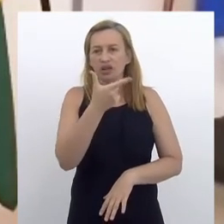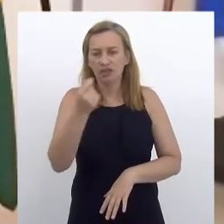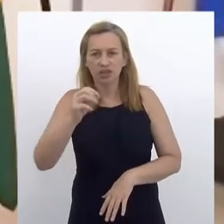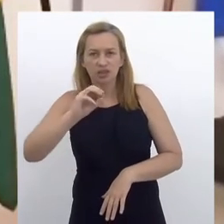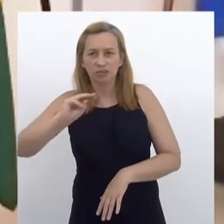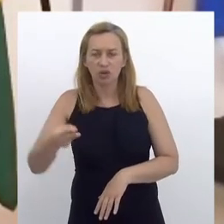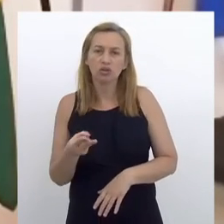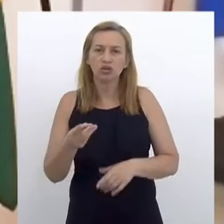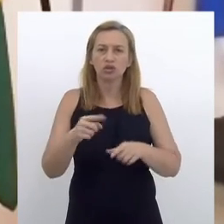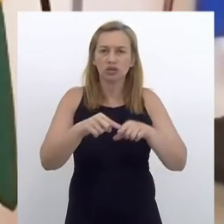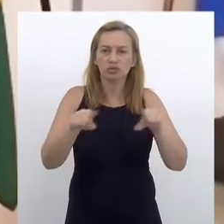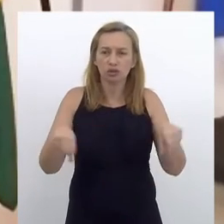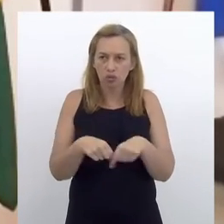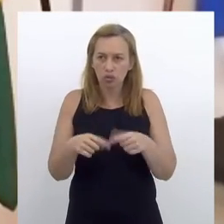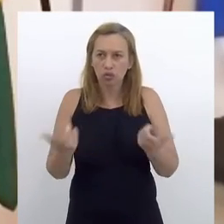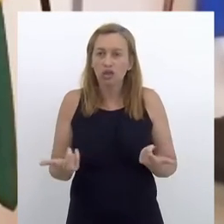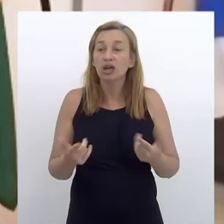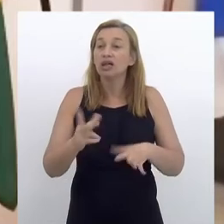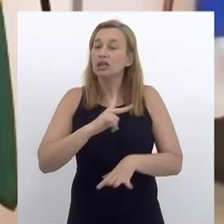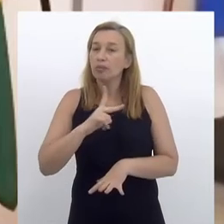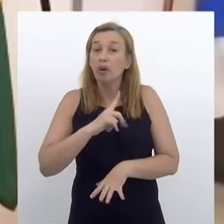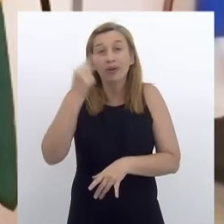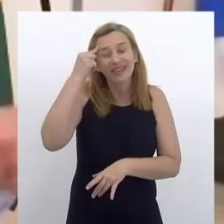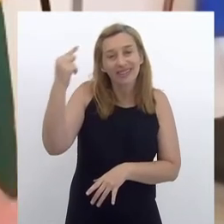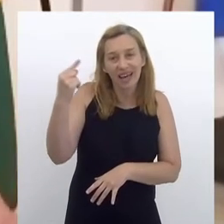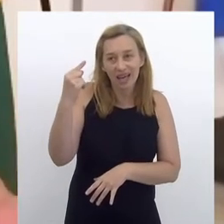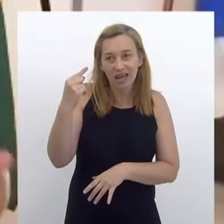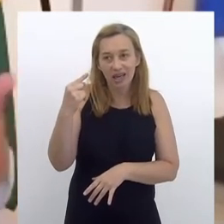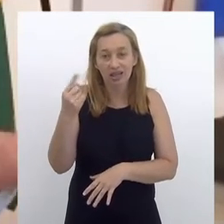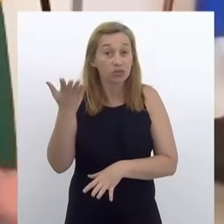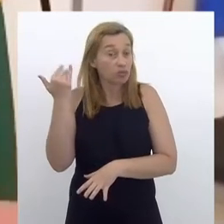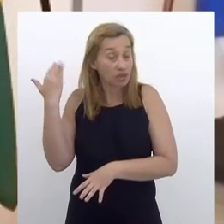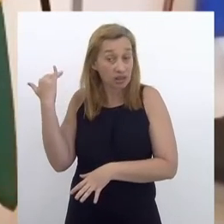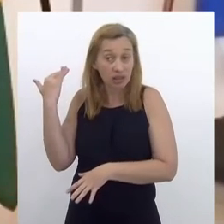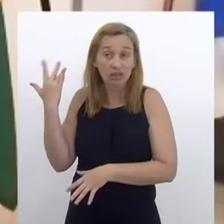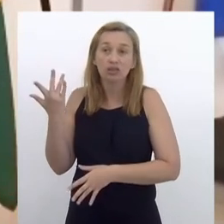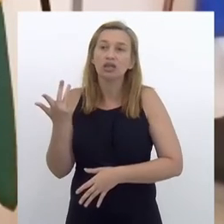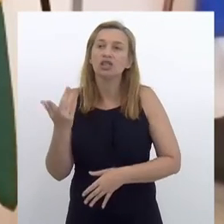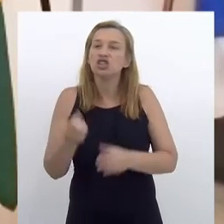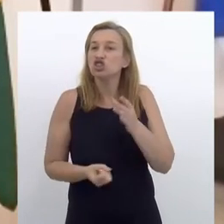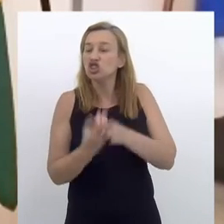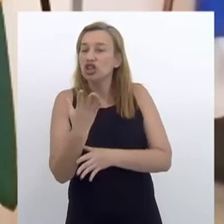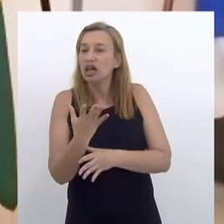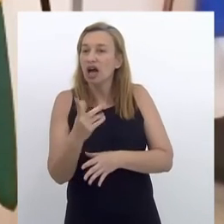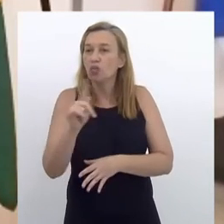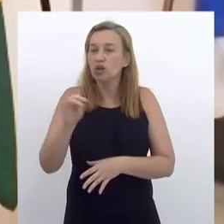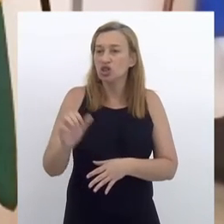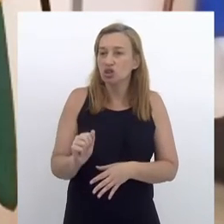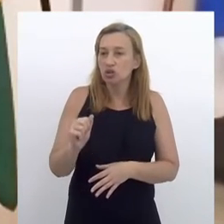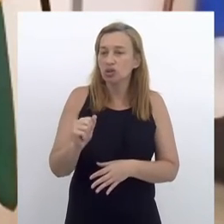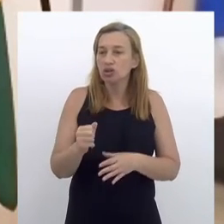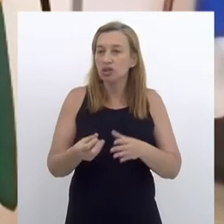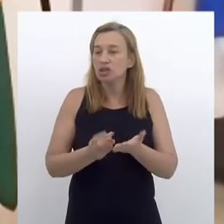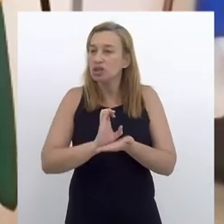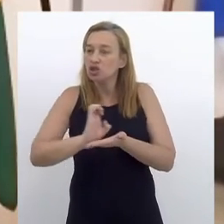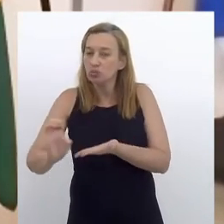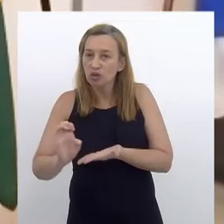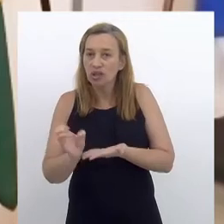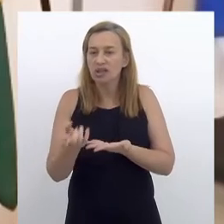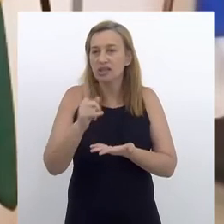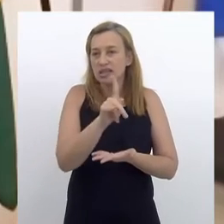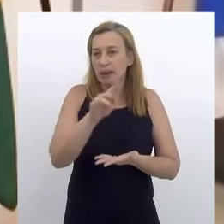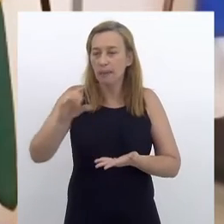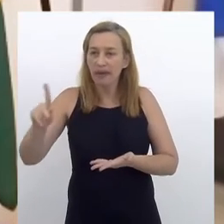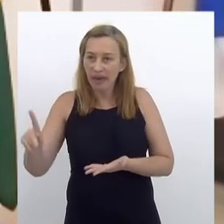para mais de 20 milhões de metros cúbicos de gás. Até a própria ideia que se aventava no passado, de criar uma zona de processamento de